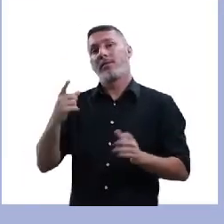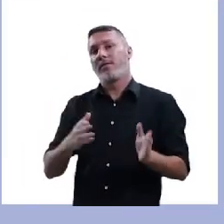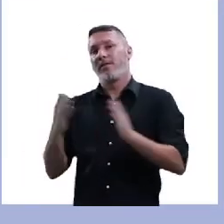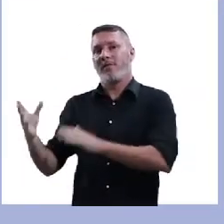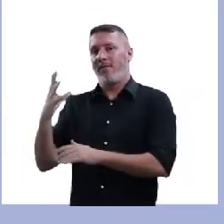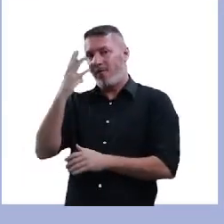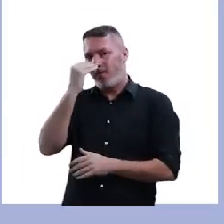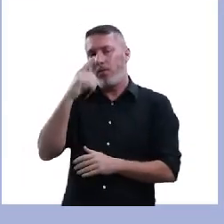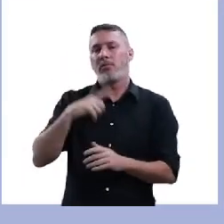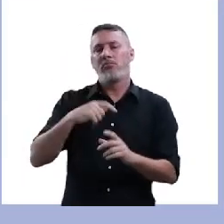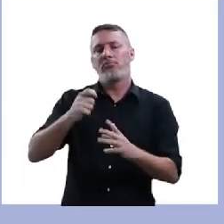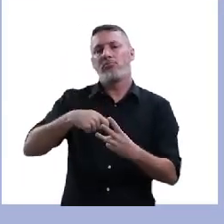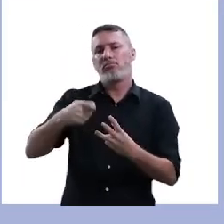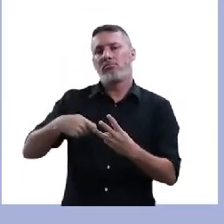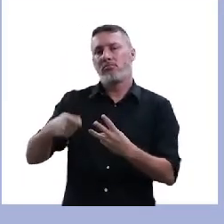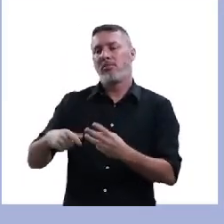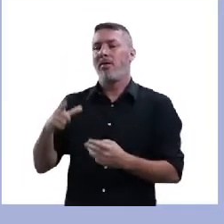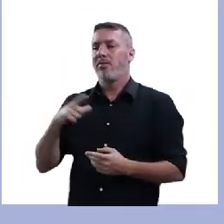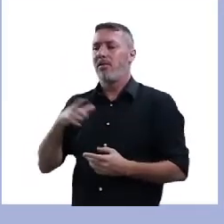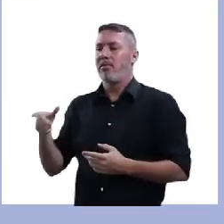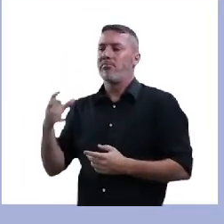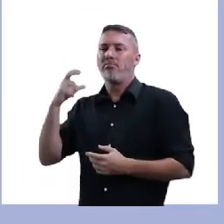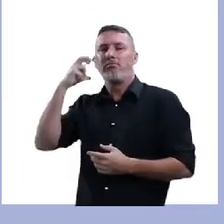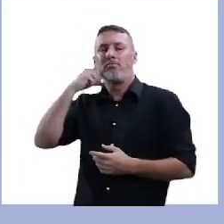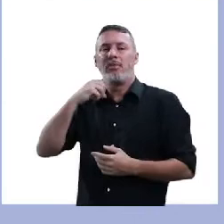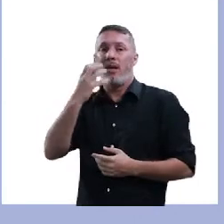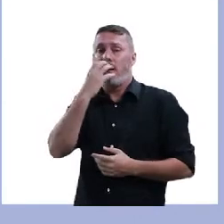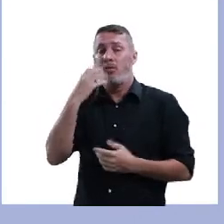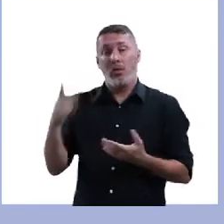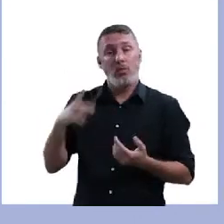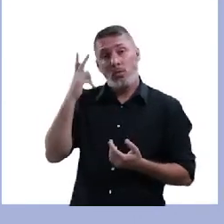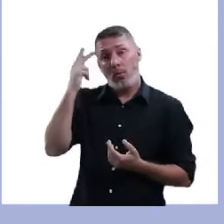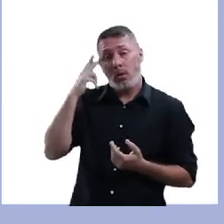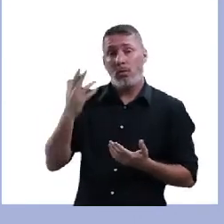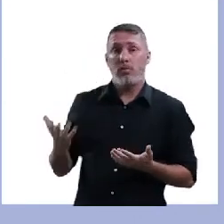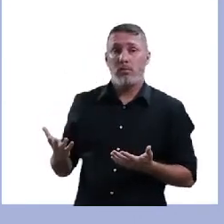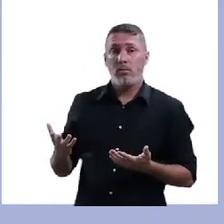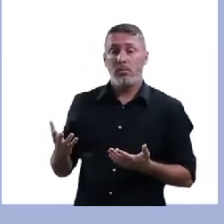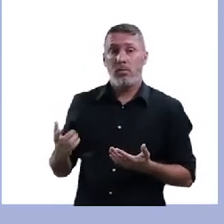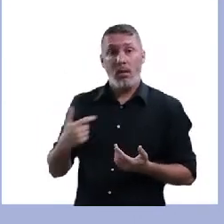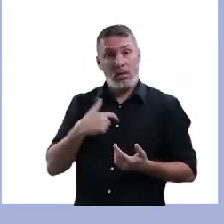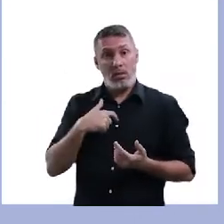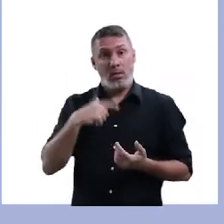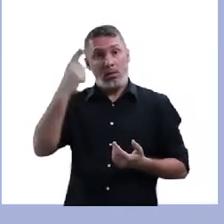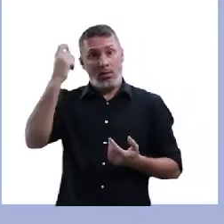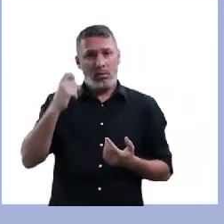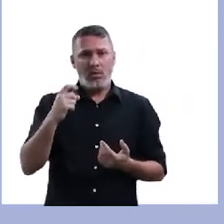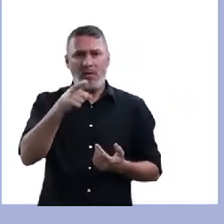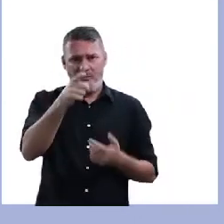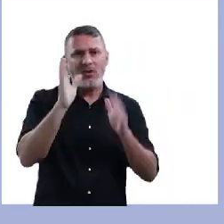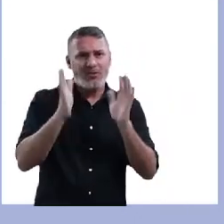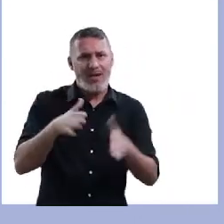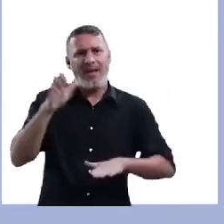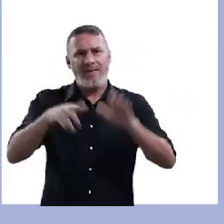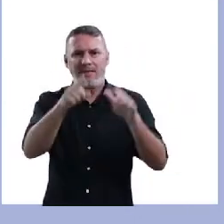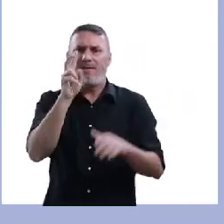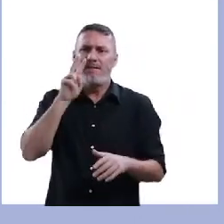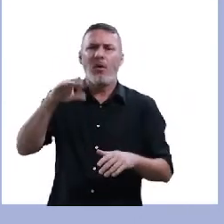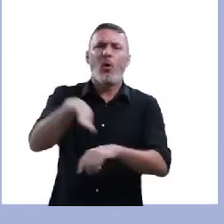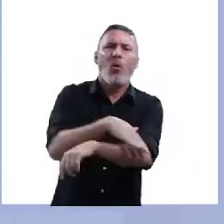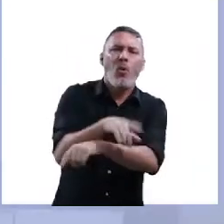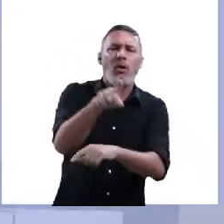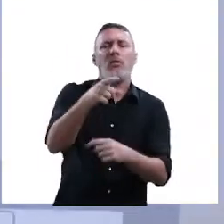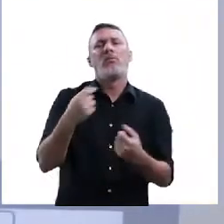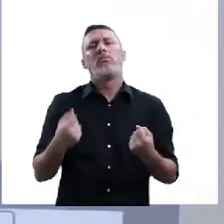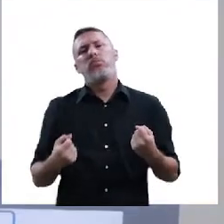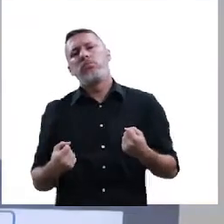depois de alguns meses, já ela, né, no lar que o meu cunhado adotou. Então, nós temos essa questão assim. É normal. Eu passei